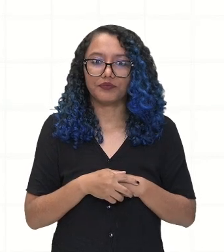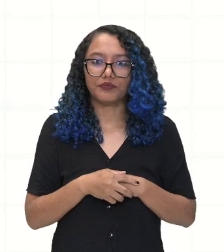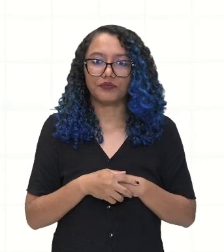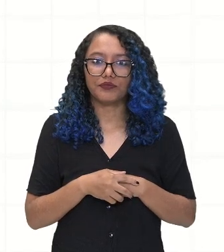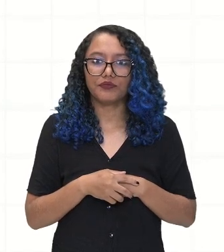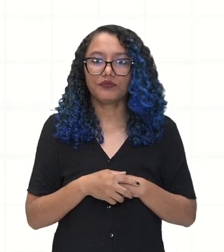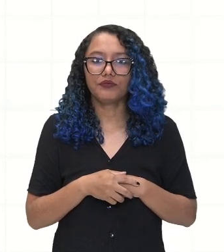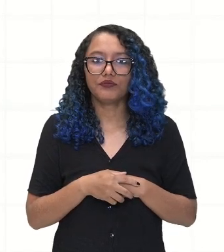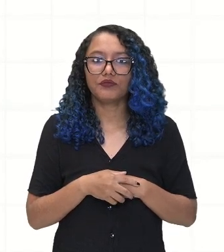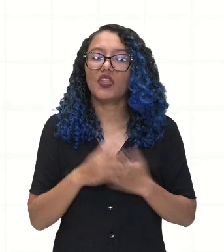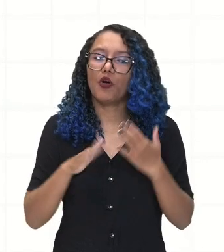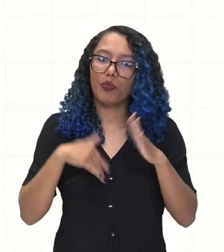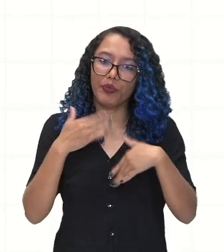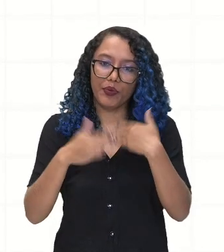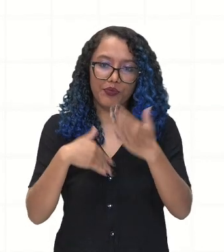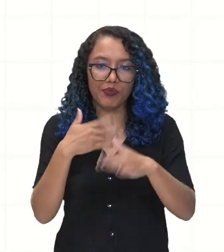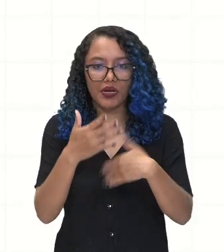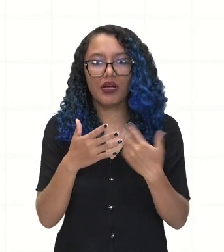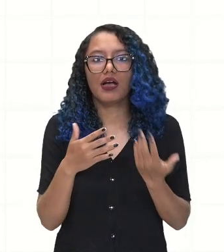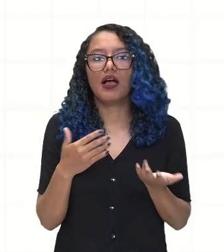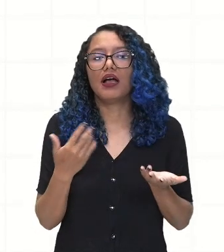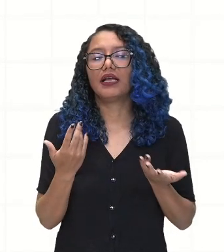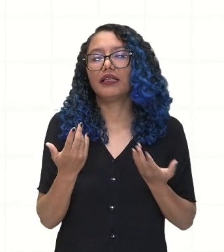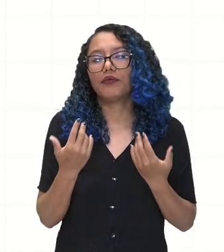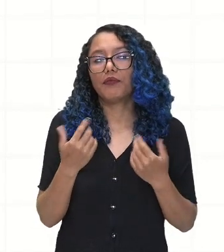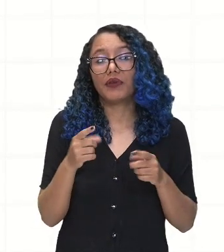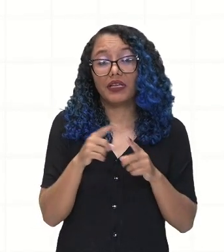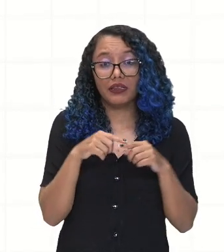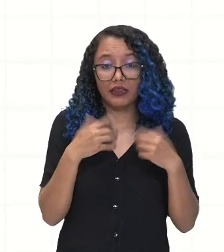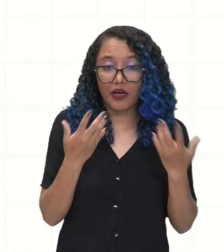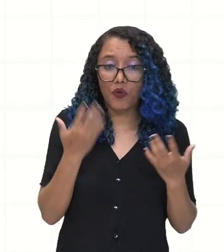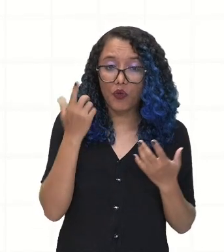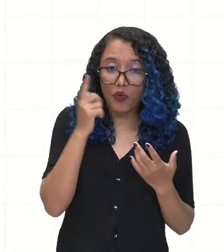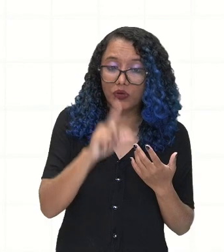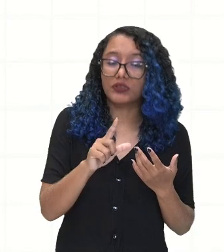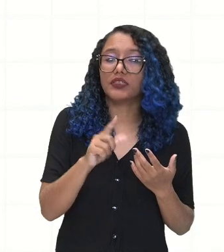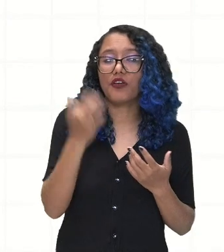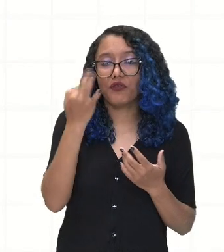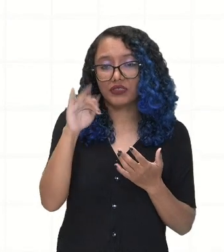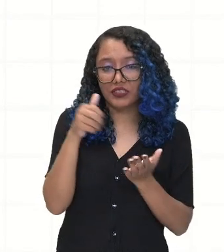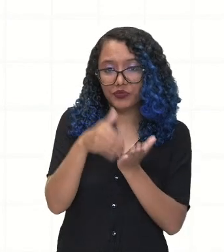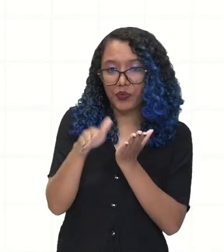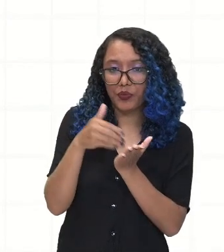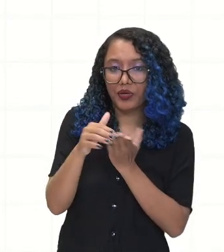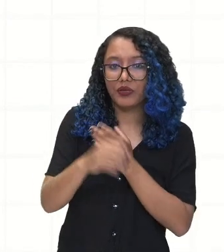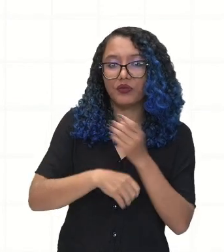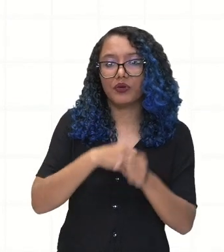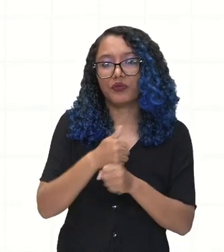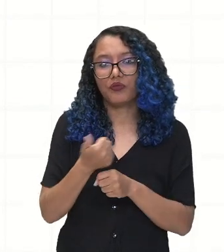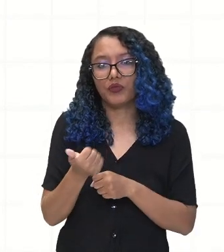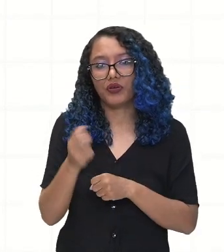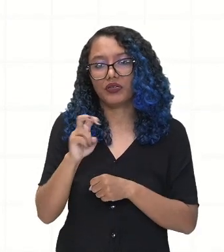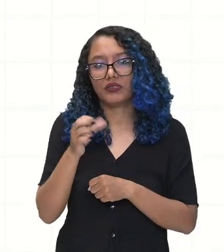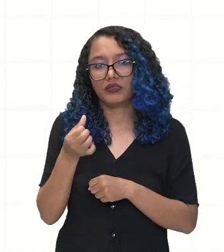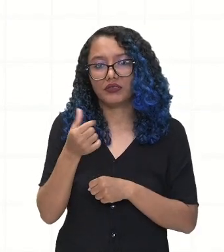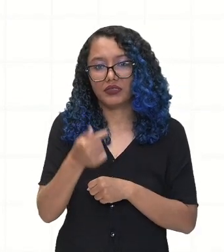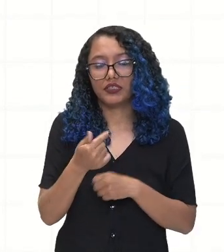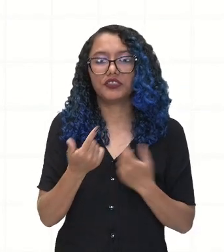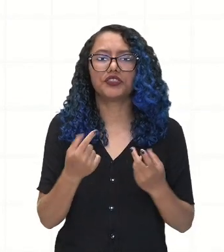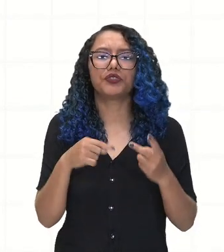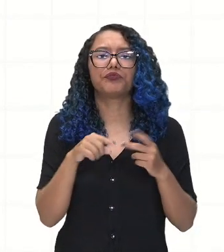1567. Os temiminóis ganham uma sesmaria, que é chamada de